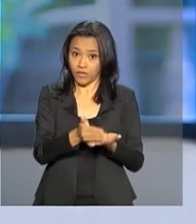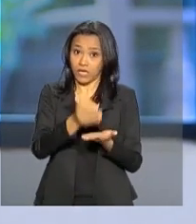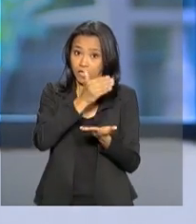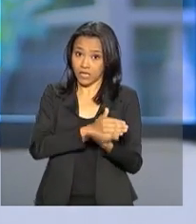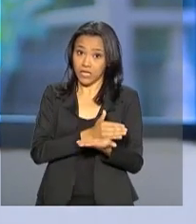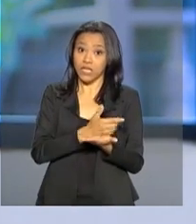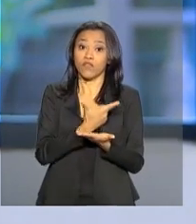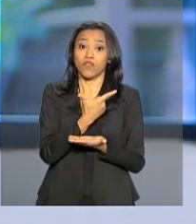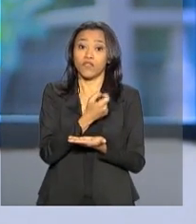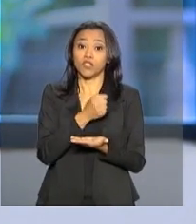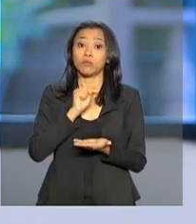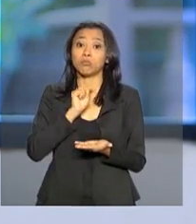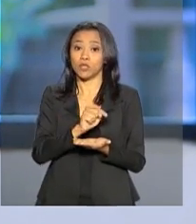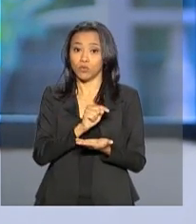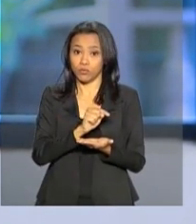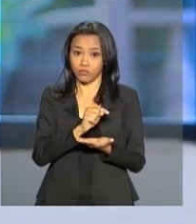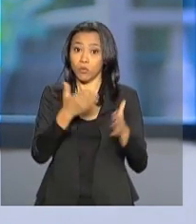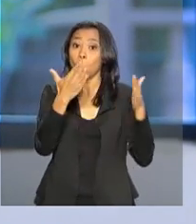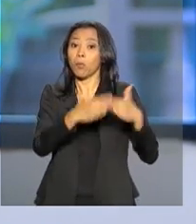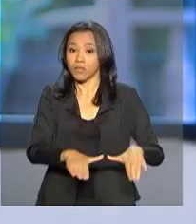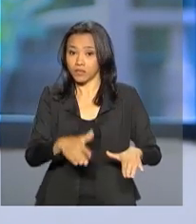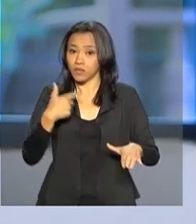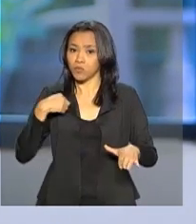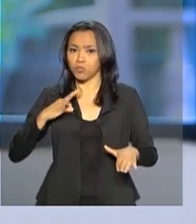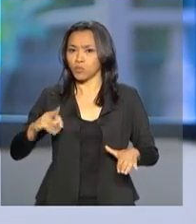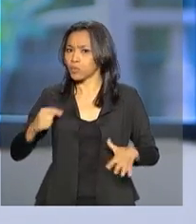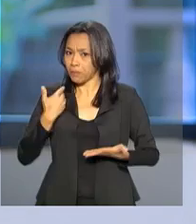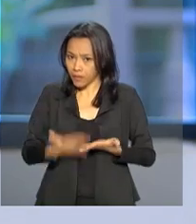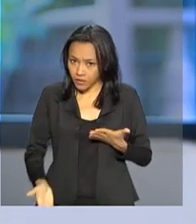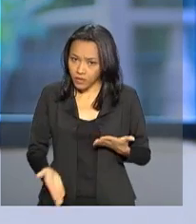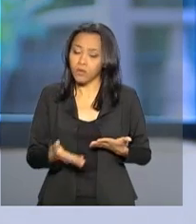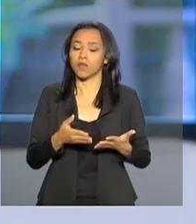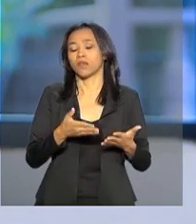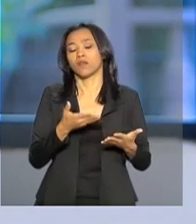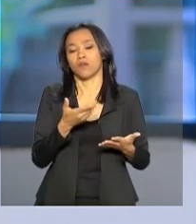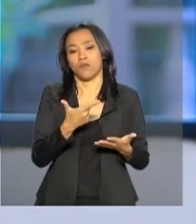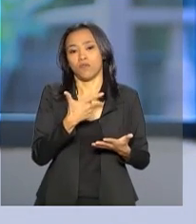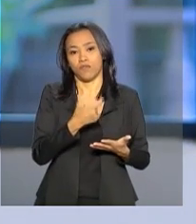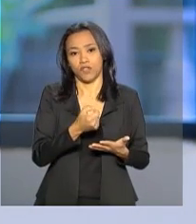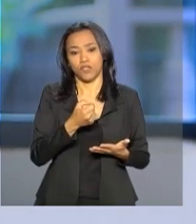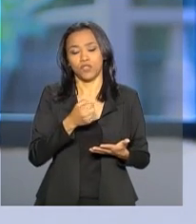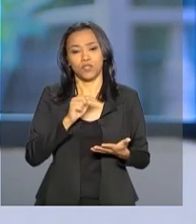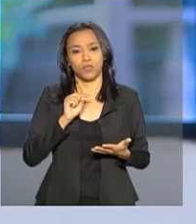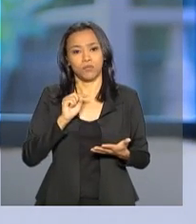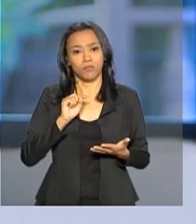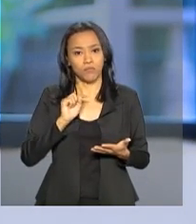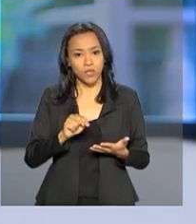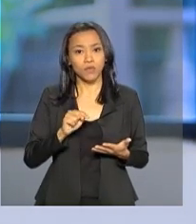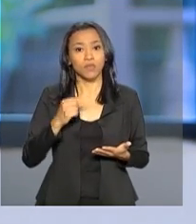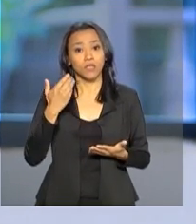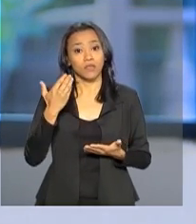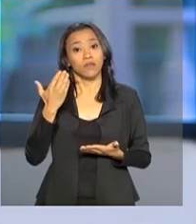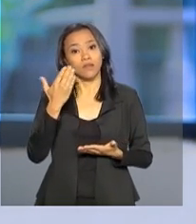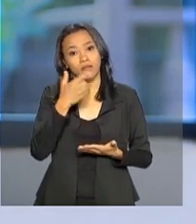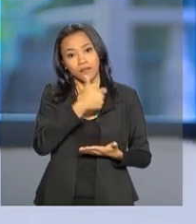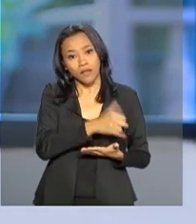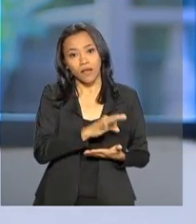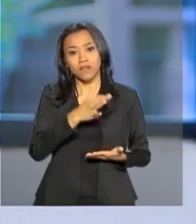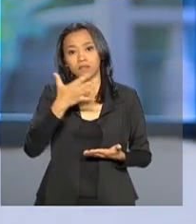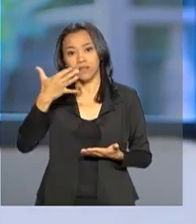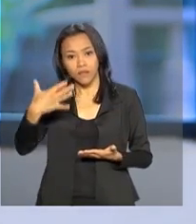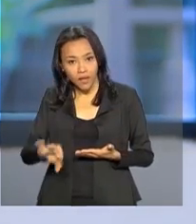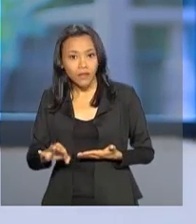20 mil, descontando 10, e 10 vai descontar na